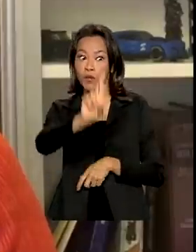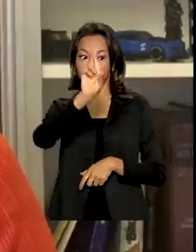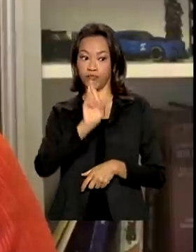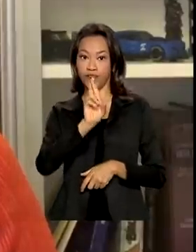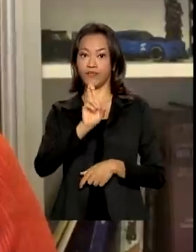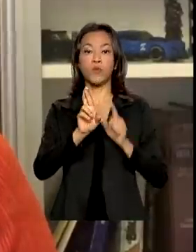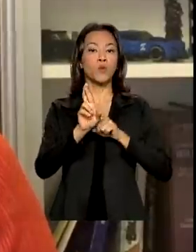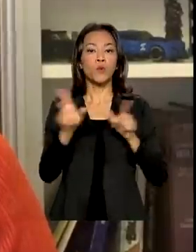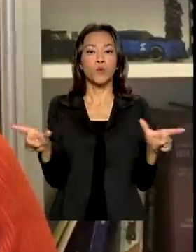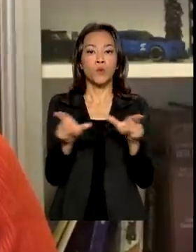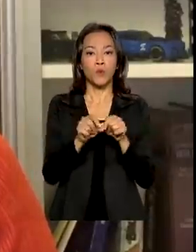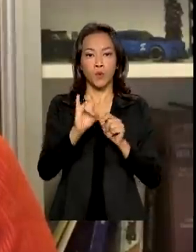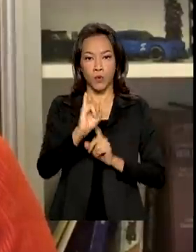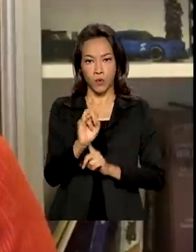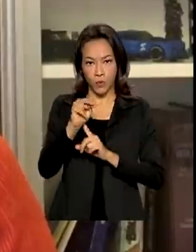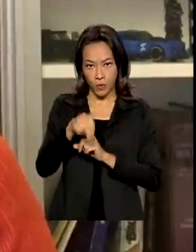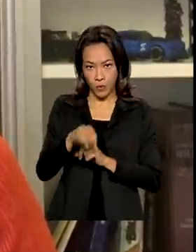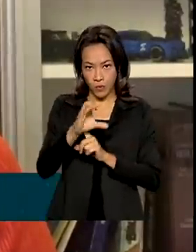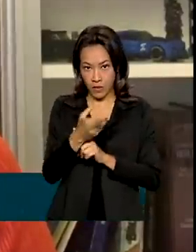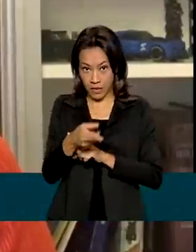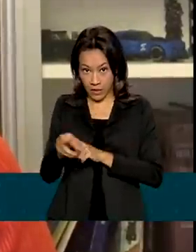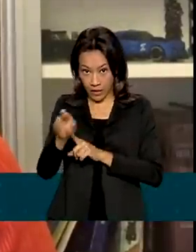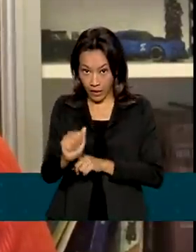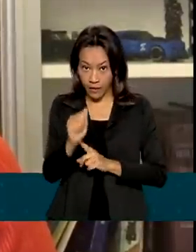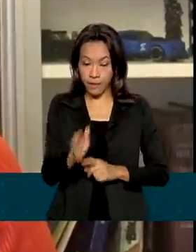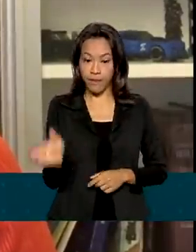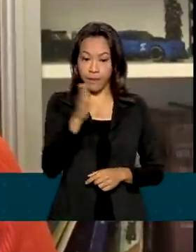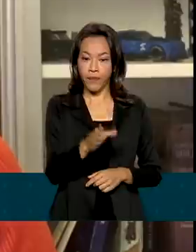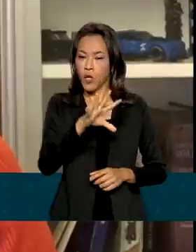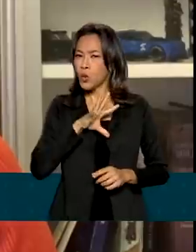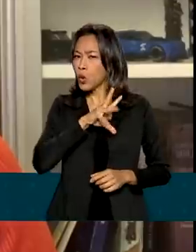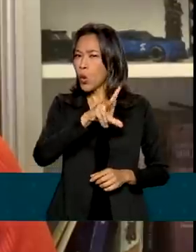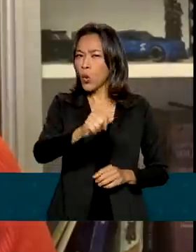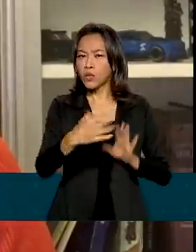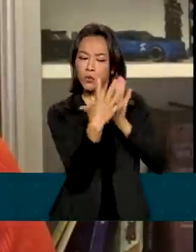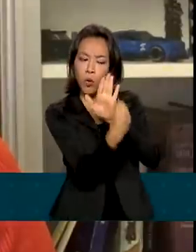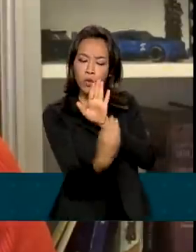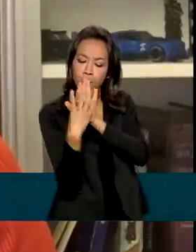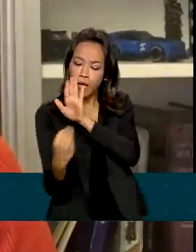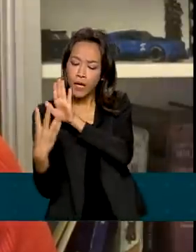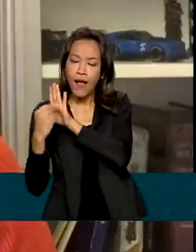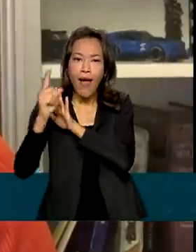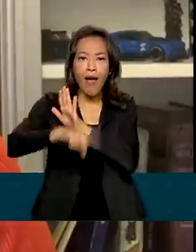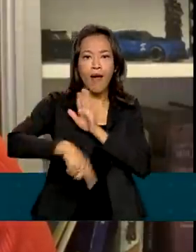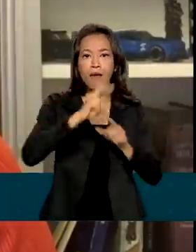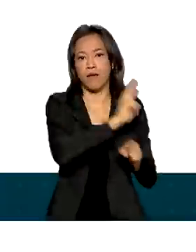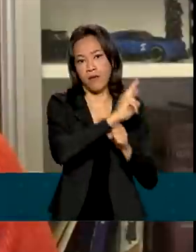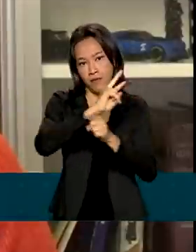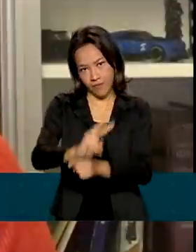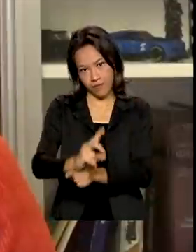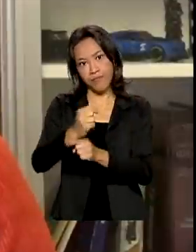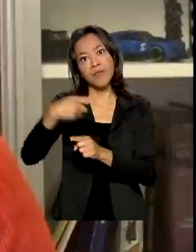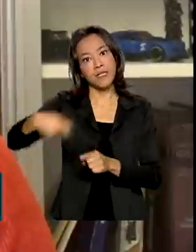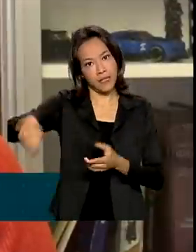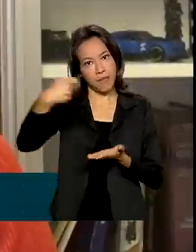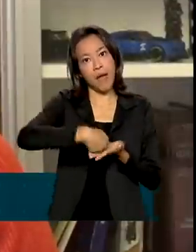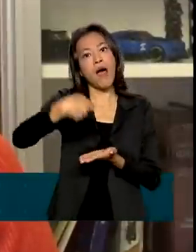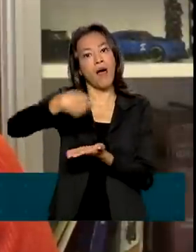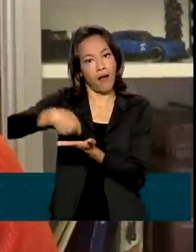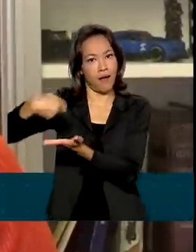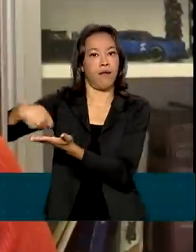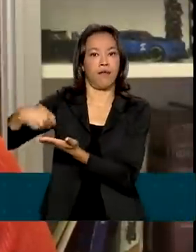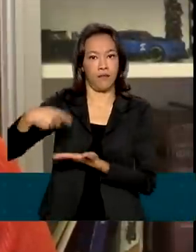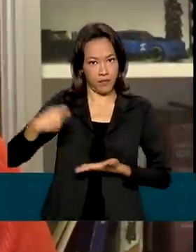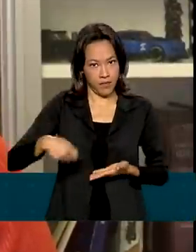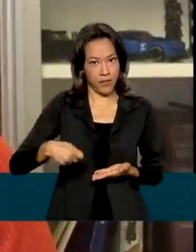Todas as nossas modalidades são financiamentos, ou seja, todas elas precisam ser pagas. E também as